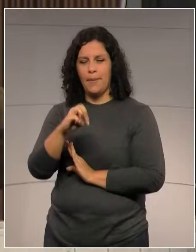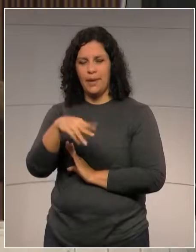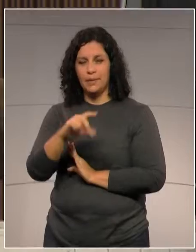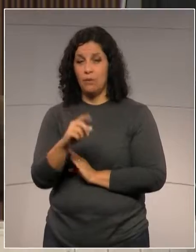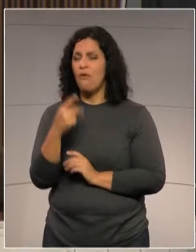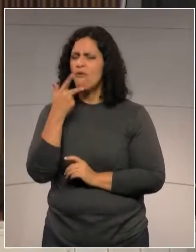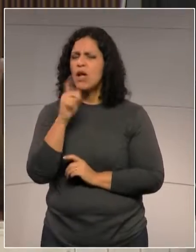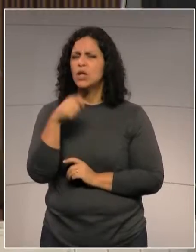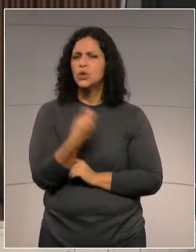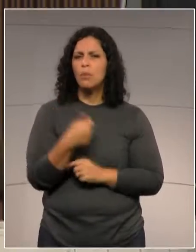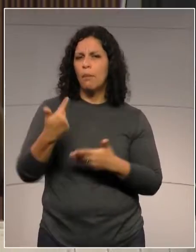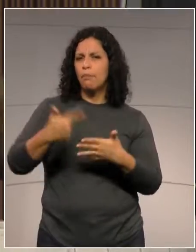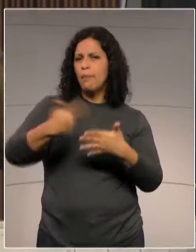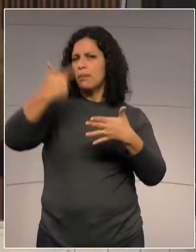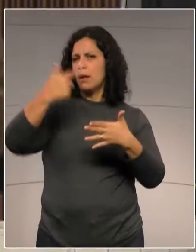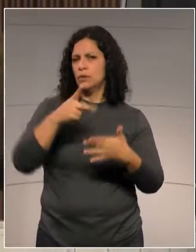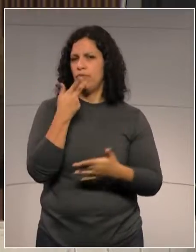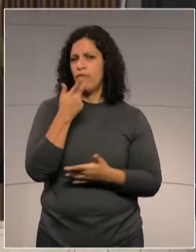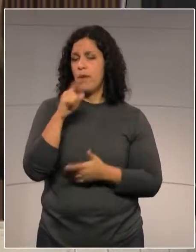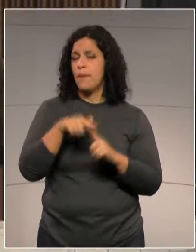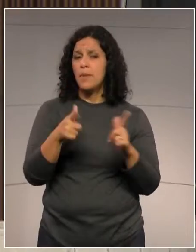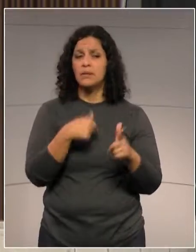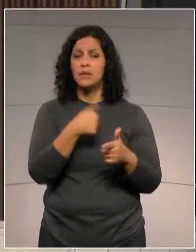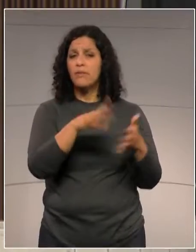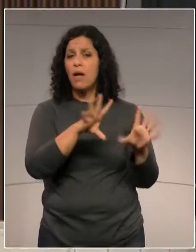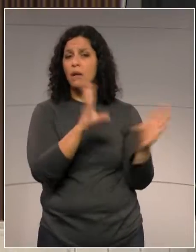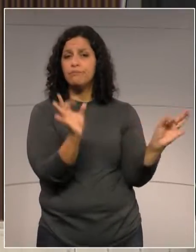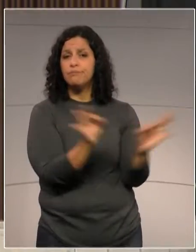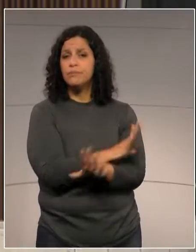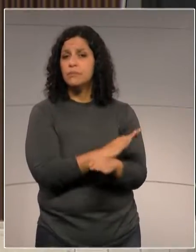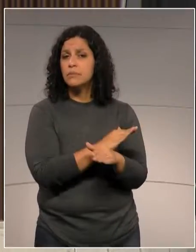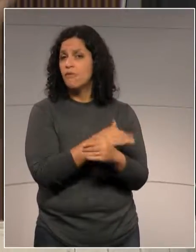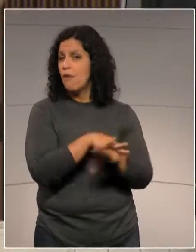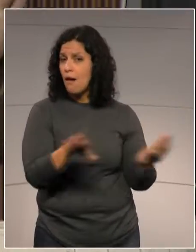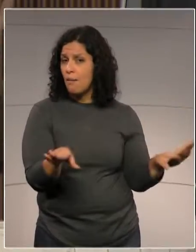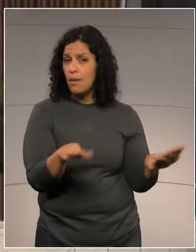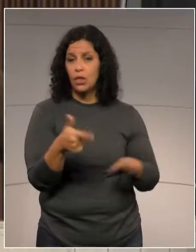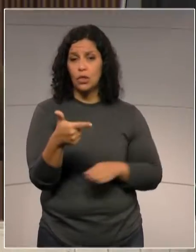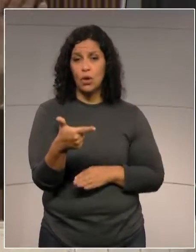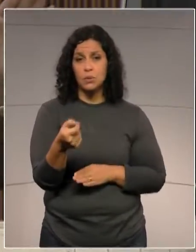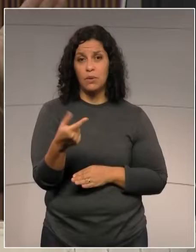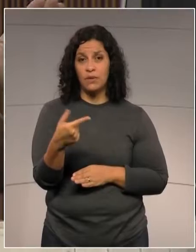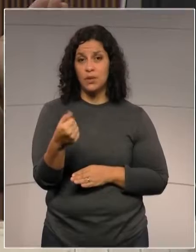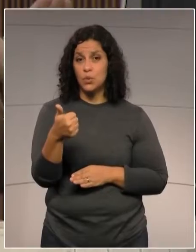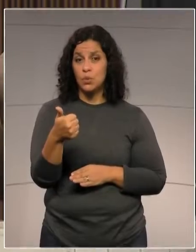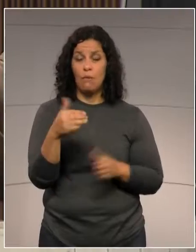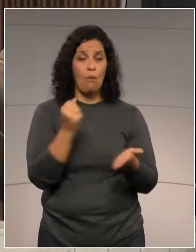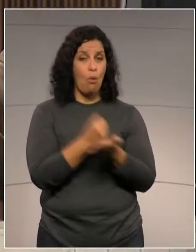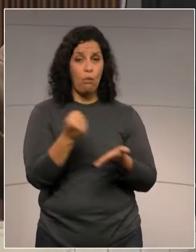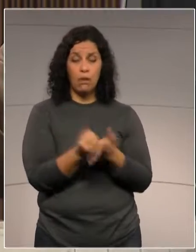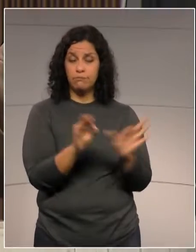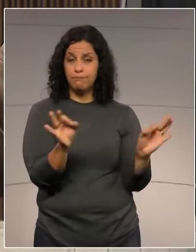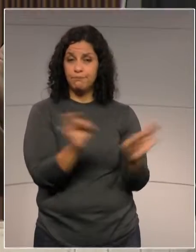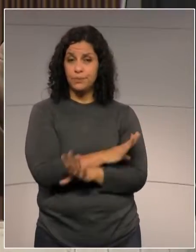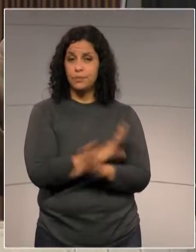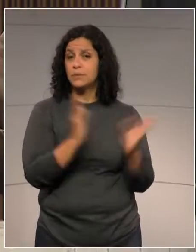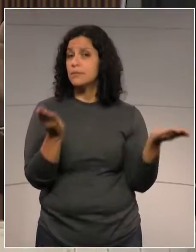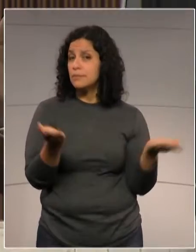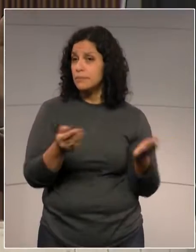pedágio, fala-se muito em pedágio, mas o pedágio está acabando. Em 2021 acabou o contrato do pedágio.